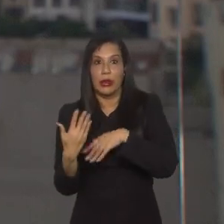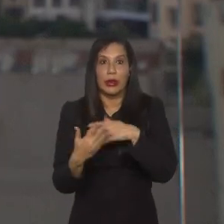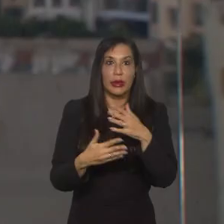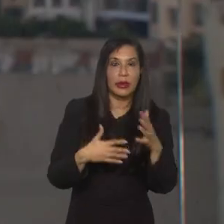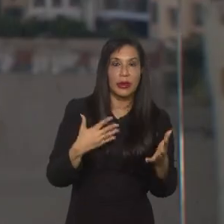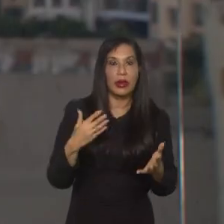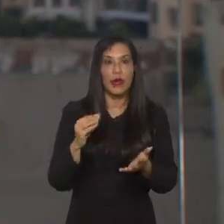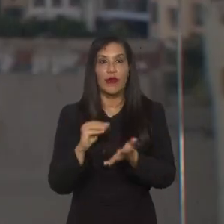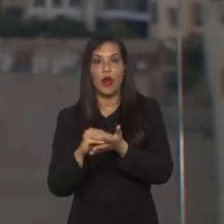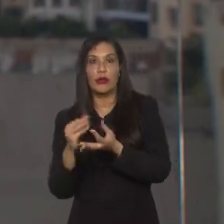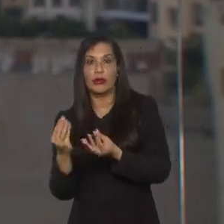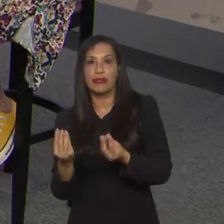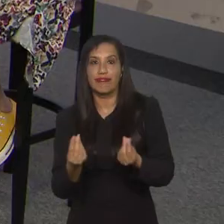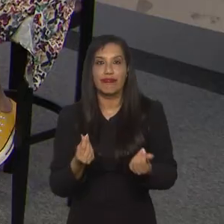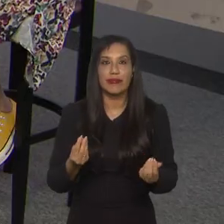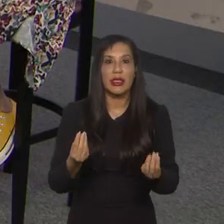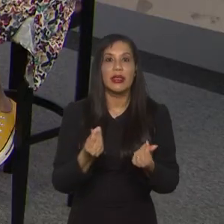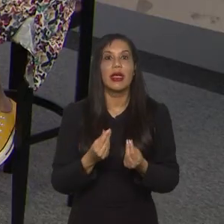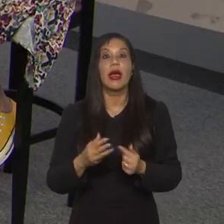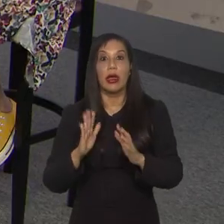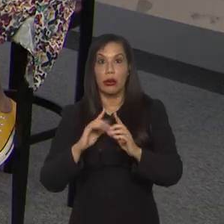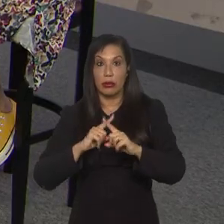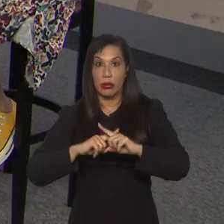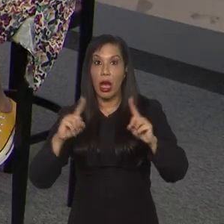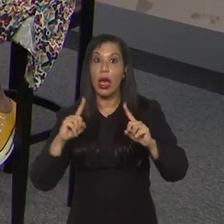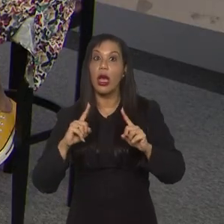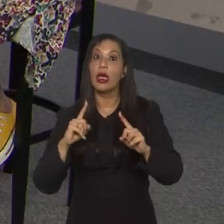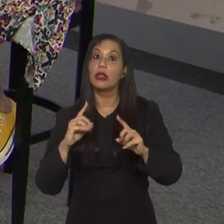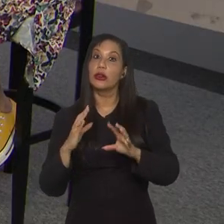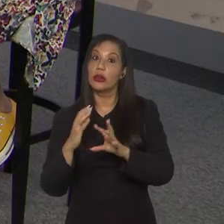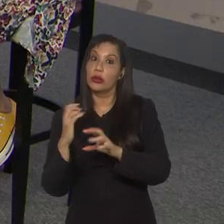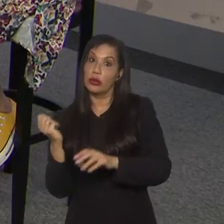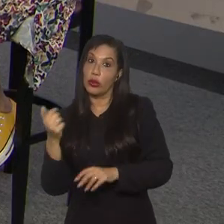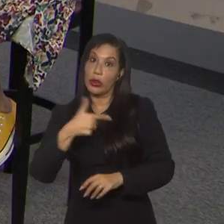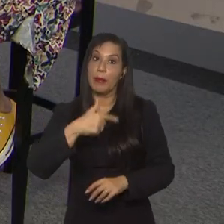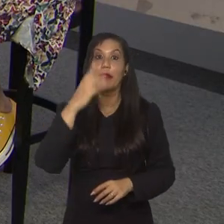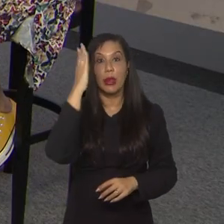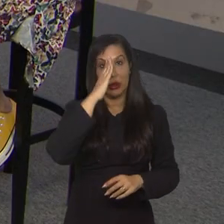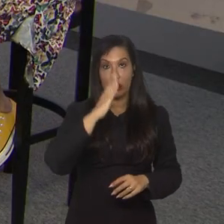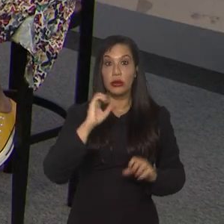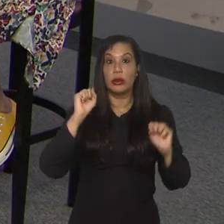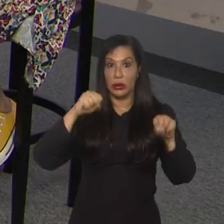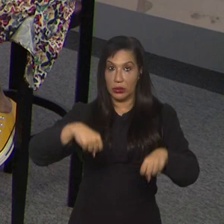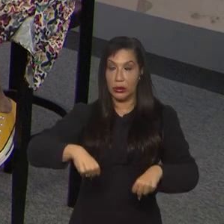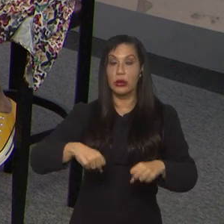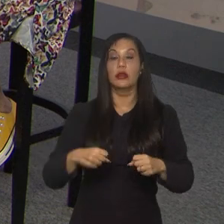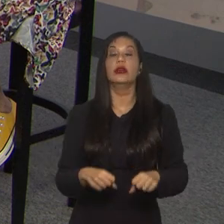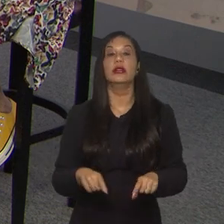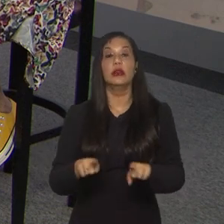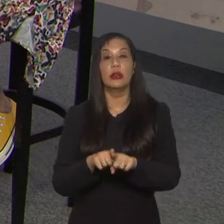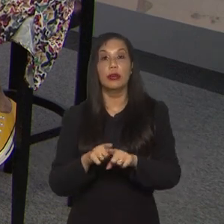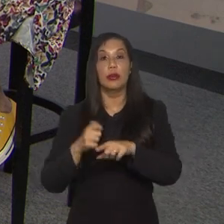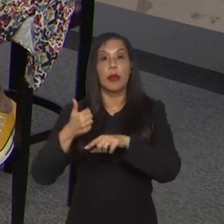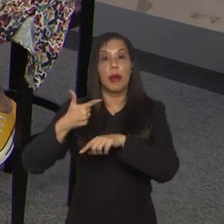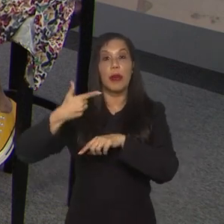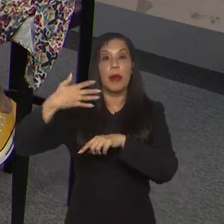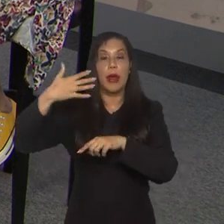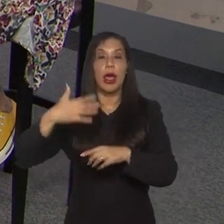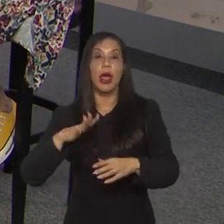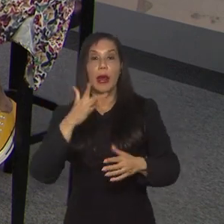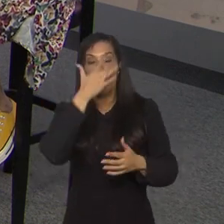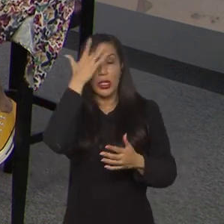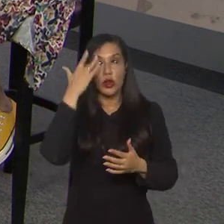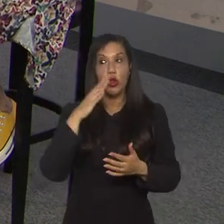um pouco desestabilizada, mas ela tem uma colocação melhor que a do Brasil, ela, nas casas de aposta, ela está